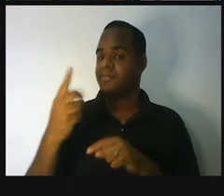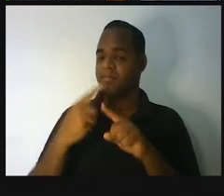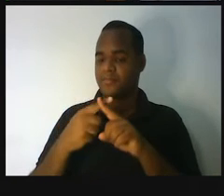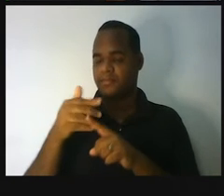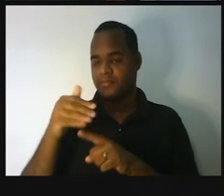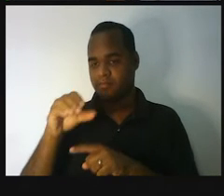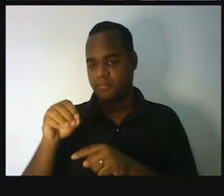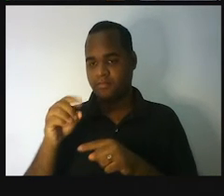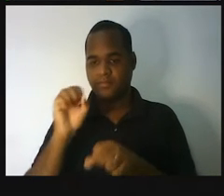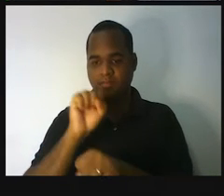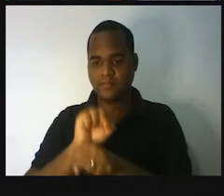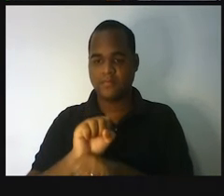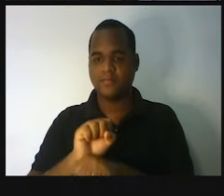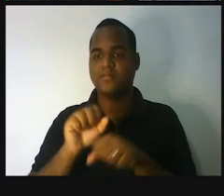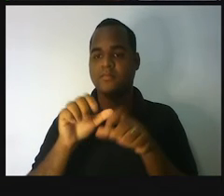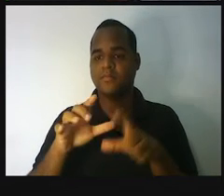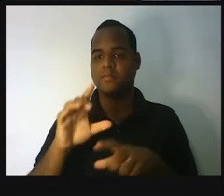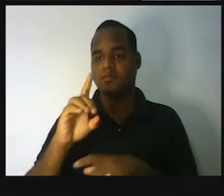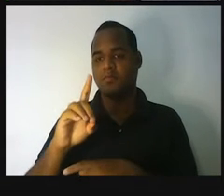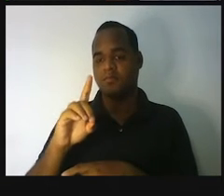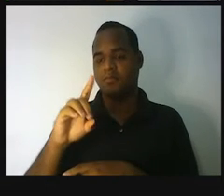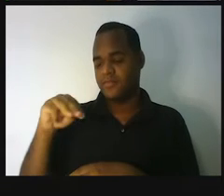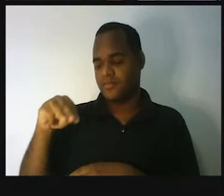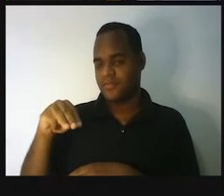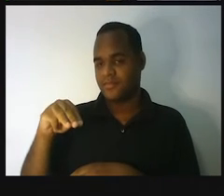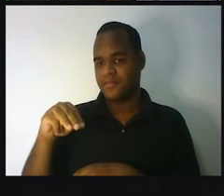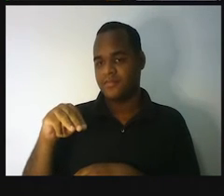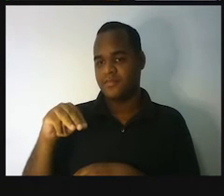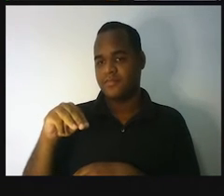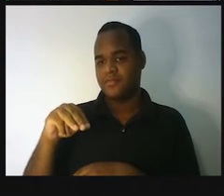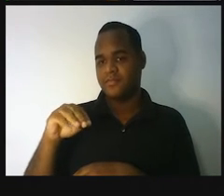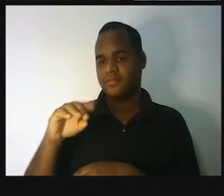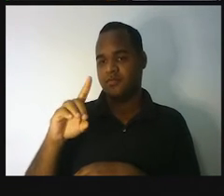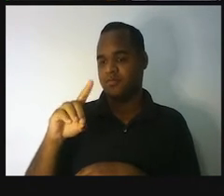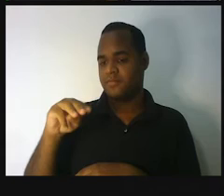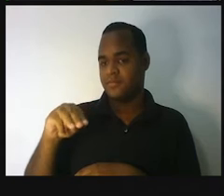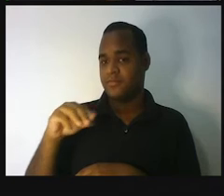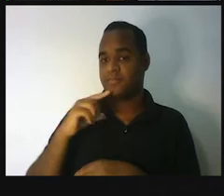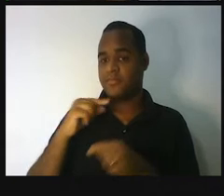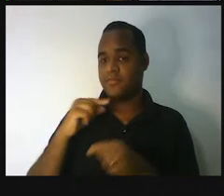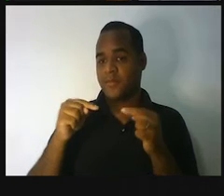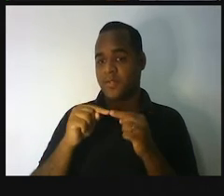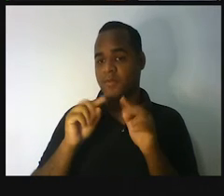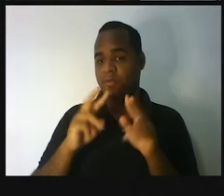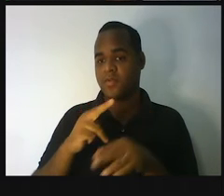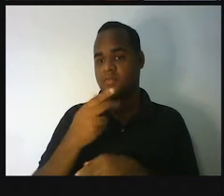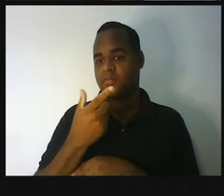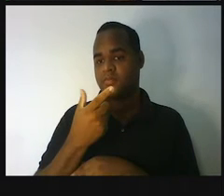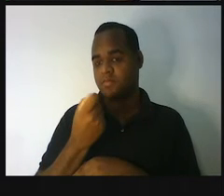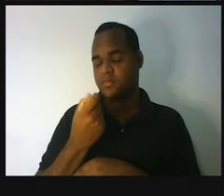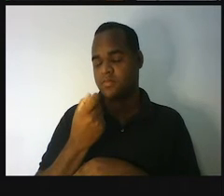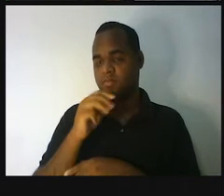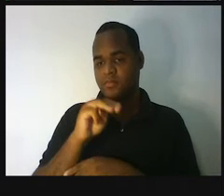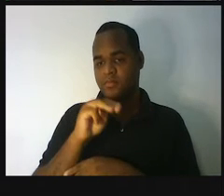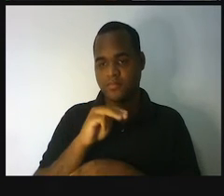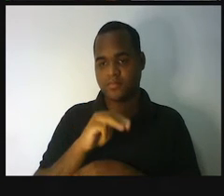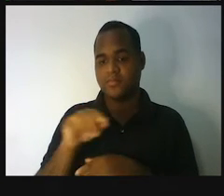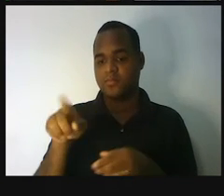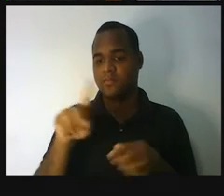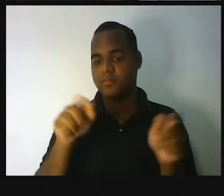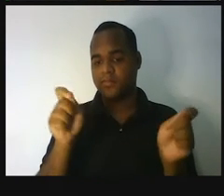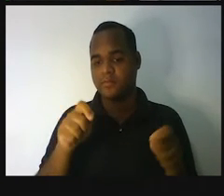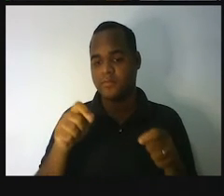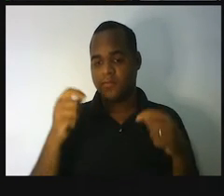parar nos decímetros. Dois metros é o mesmo que vinte decímetros. Só que você precisa chegar